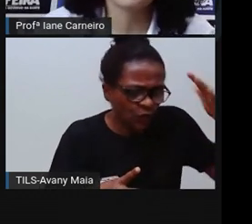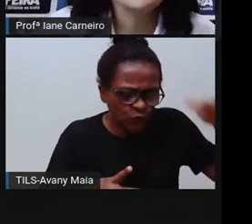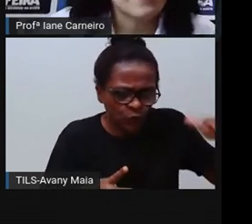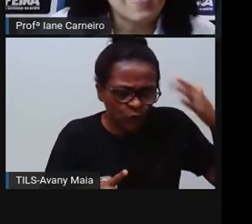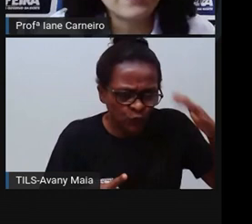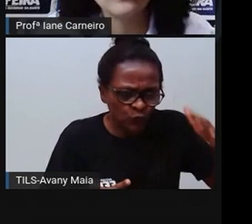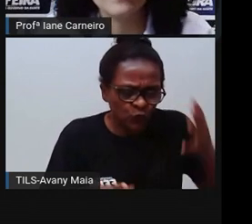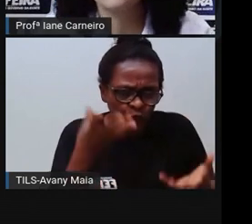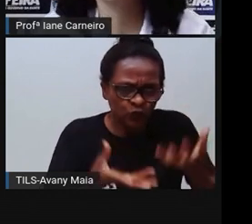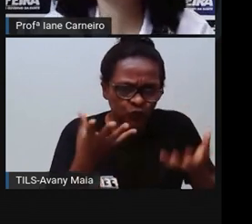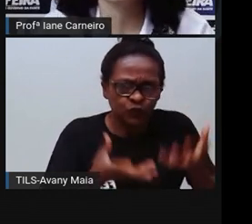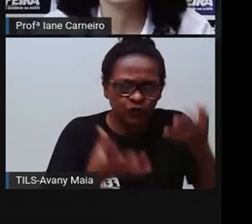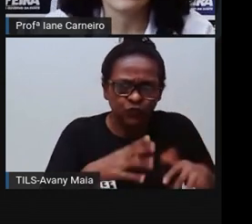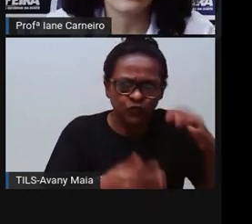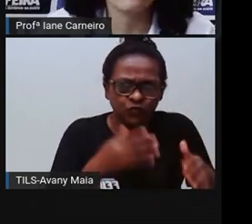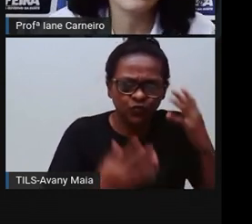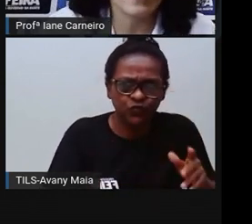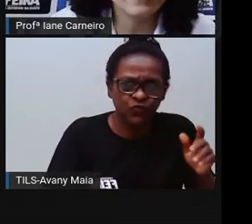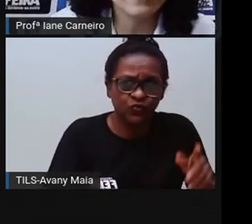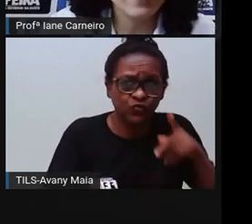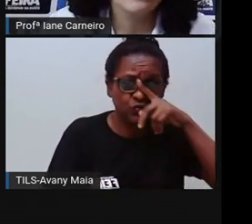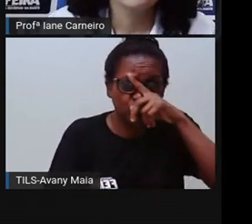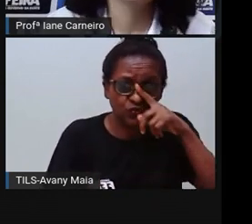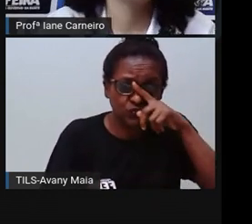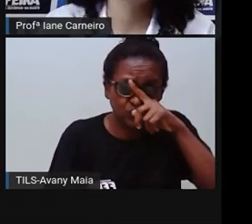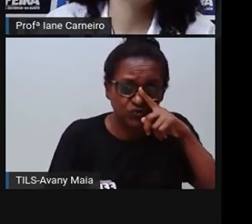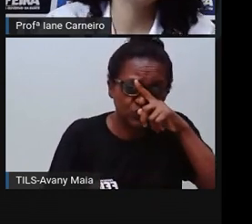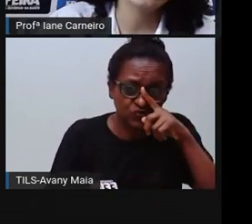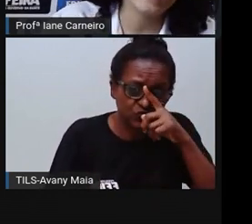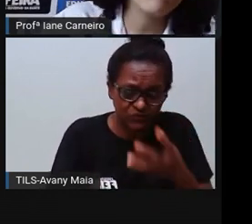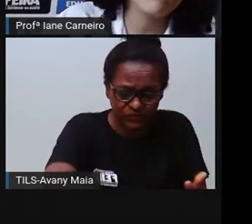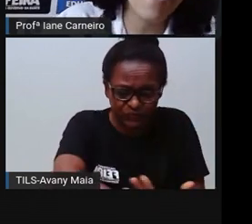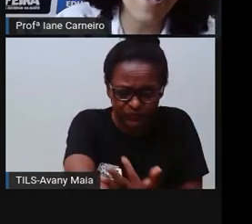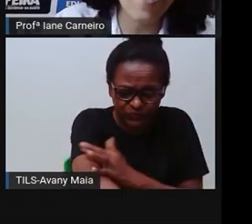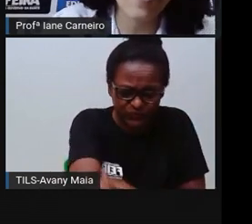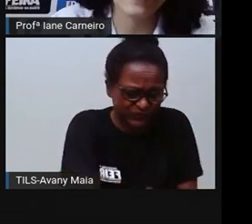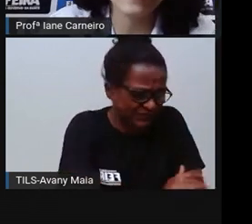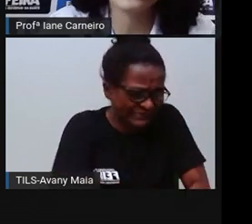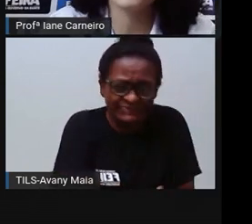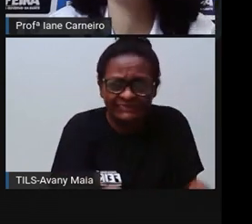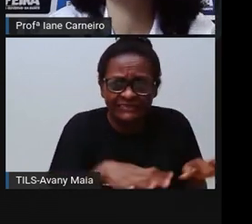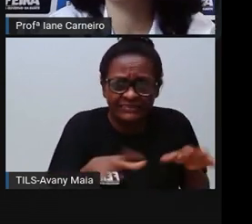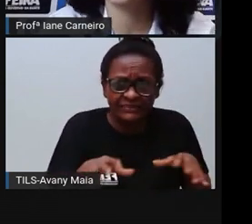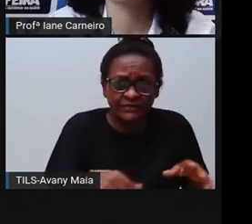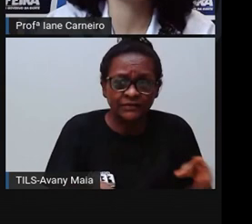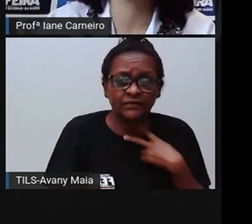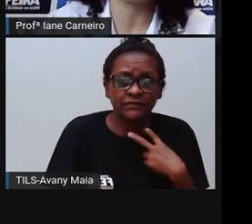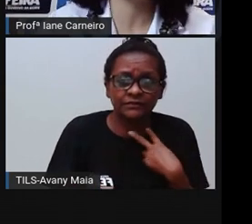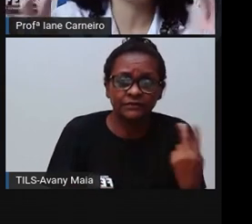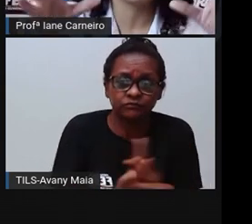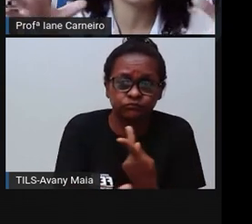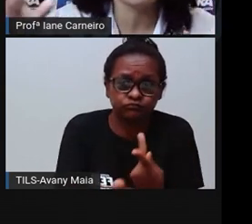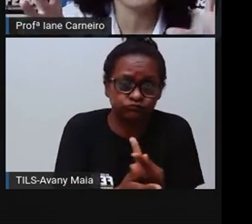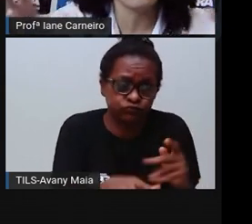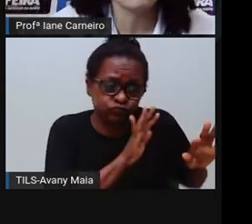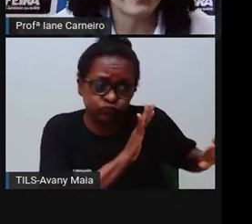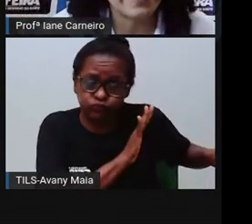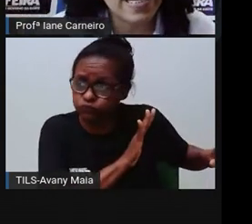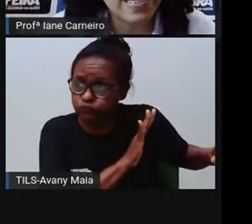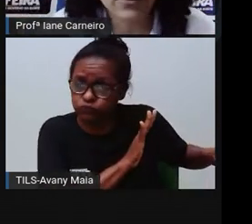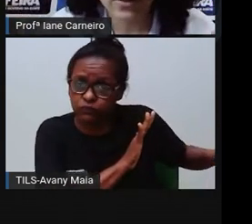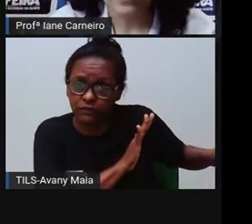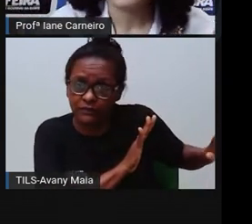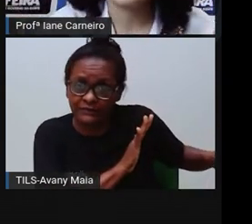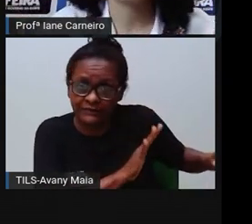tomar cuidado, né? Porque, o que é que acontece? Pode se queimar, né? Então, não pode, quando está o fogo, o forno